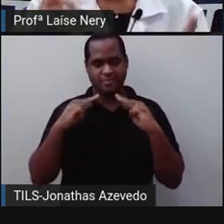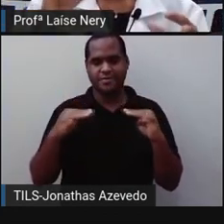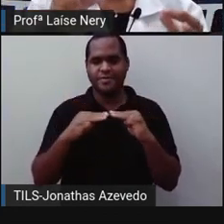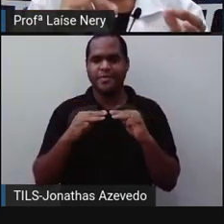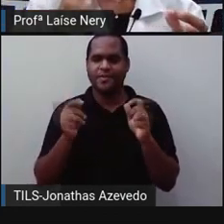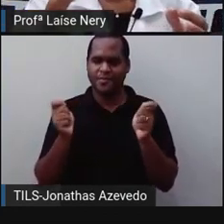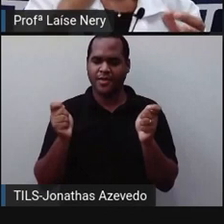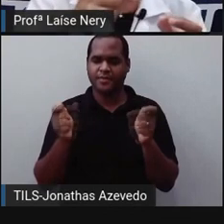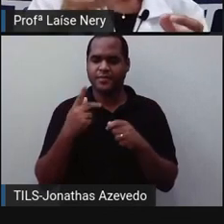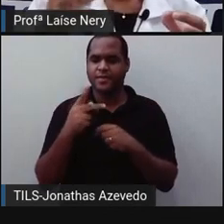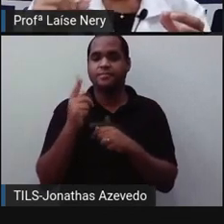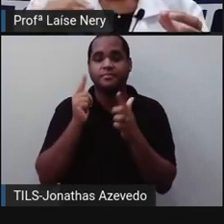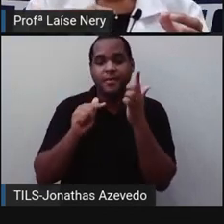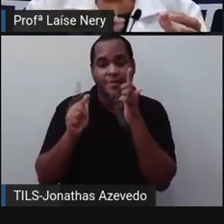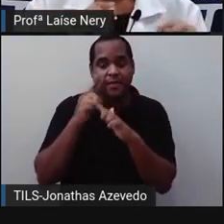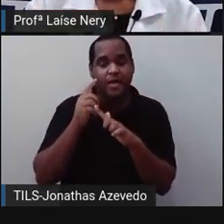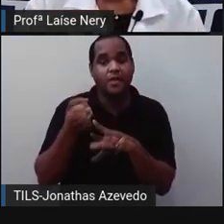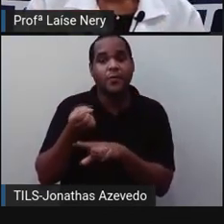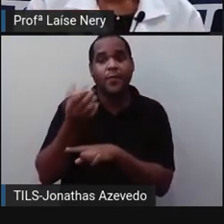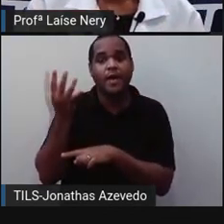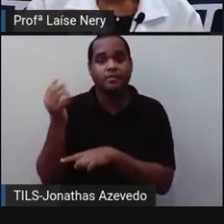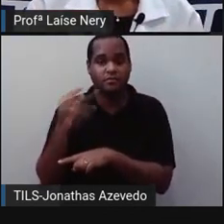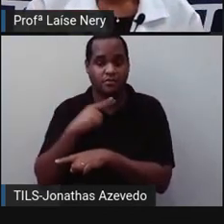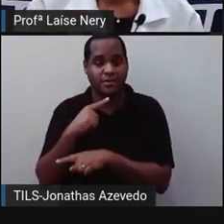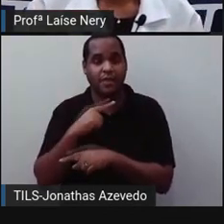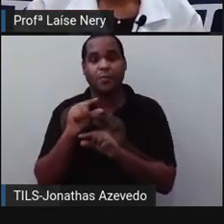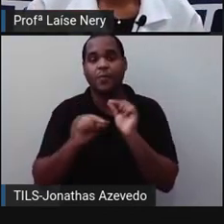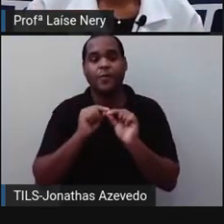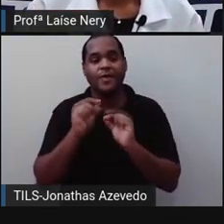você realmente conta quantas faces ele tem.